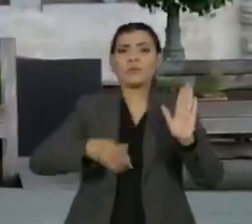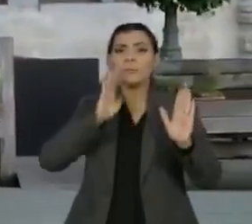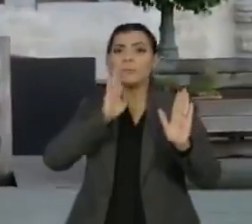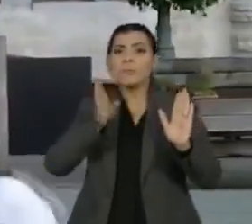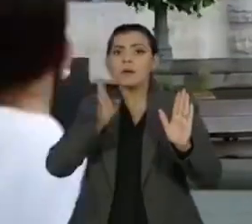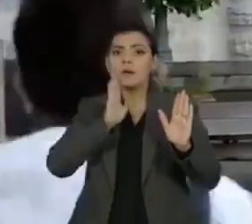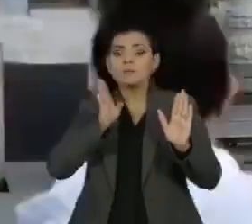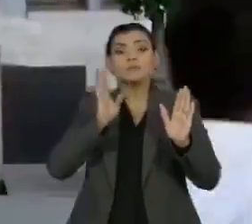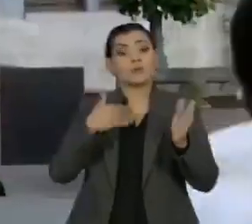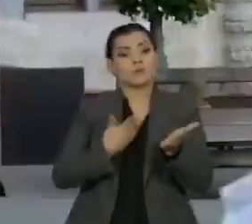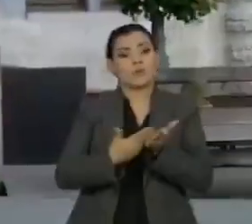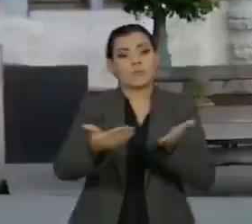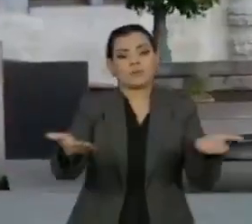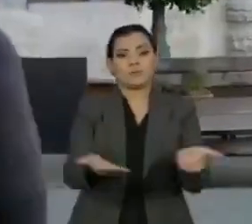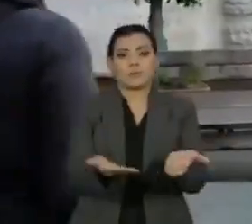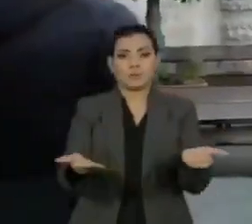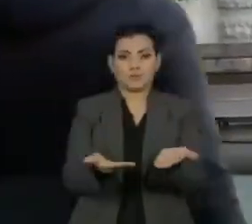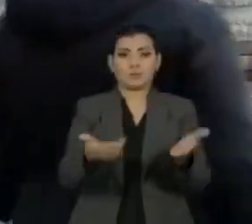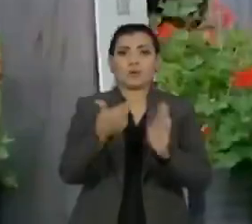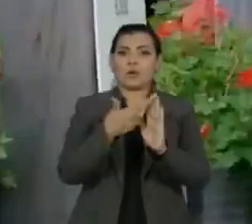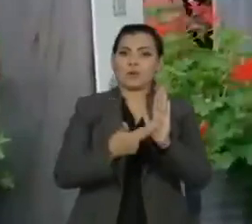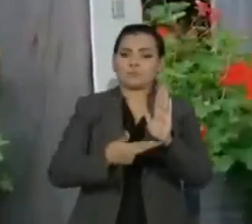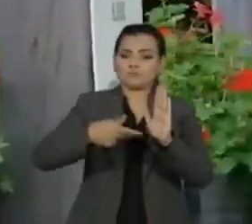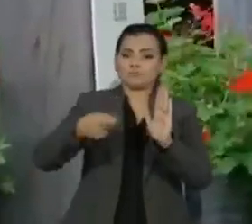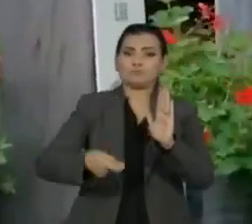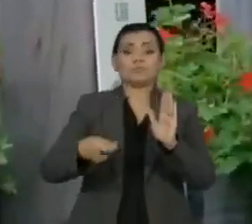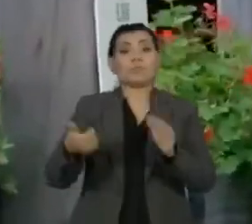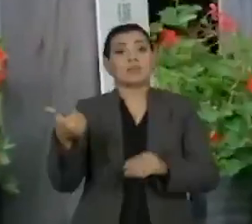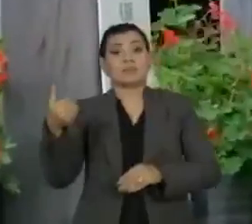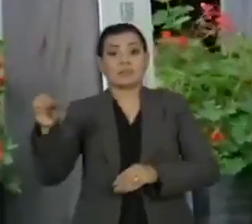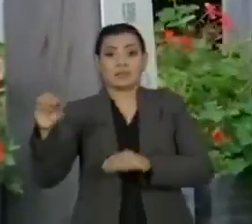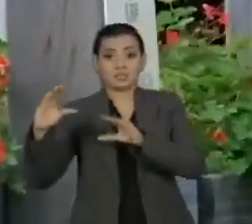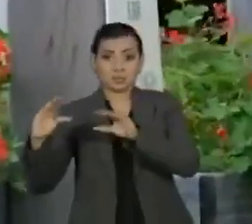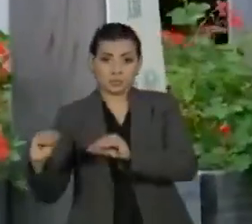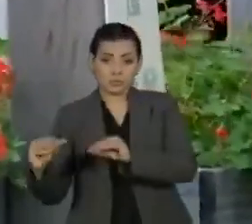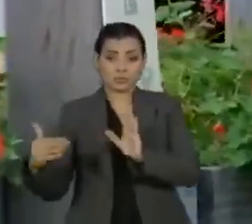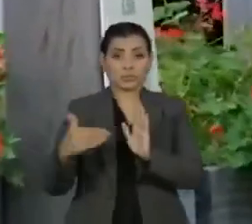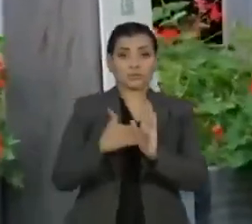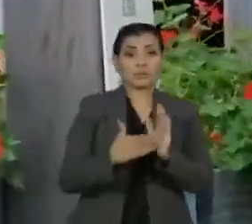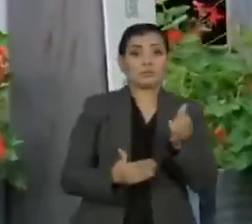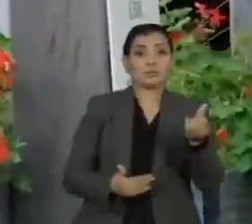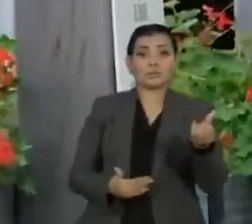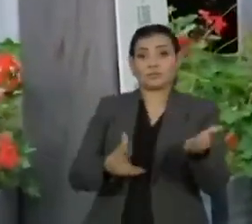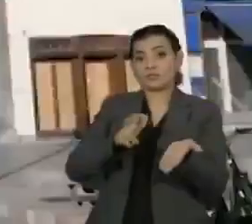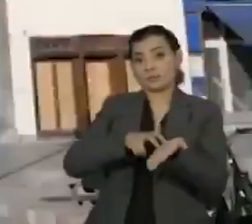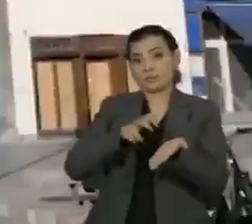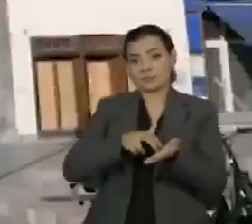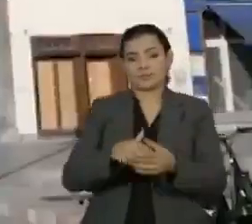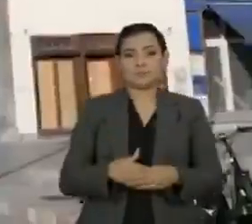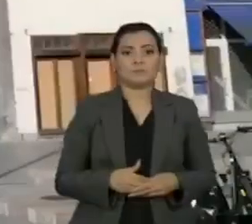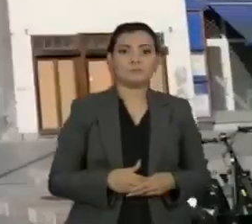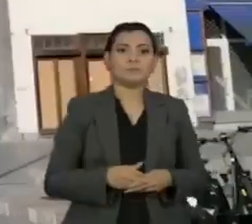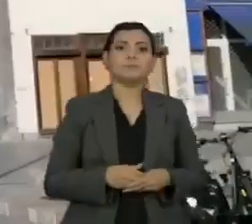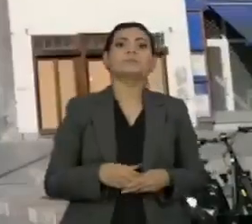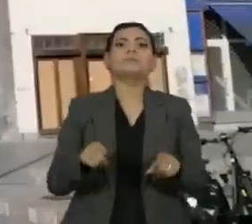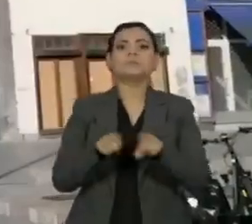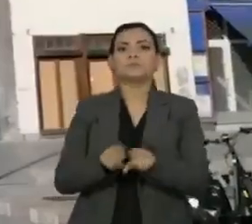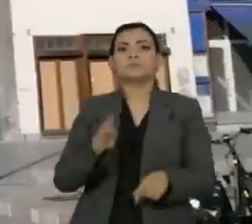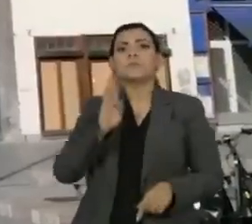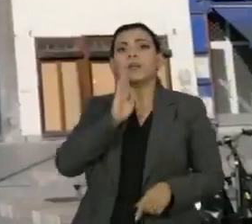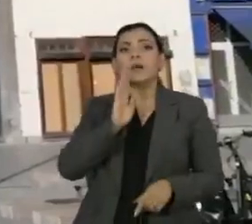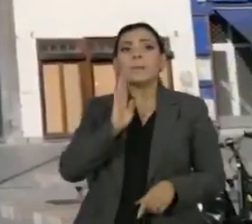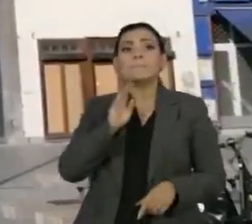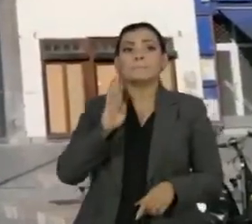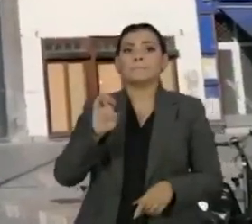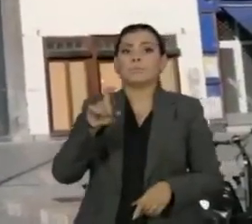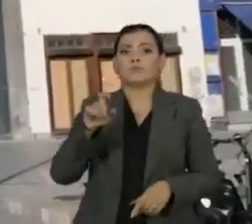entram em vigor hoje, como o toque de recolher noturno das 10 horas da noite até as 6 horas da manhã. Em Bruxelas, as máscaras